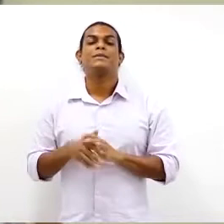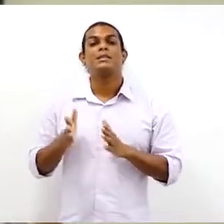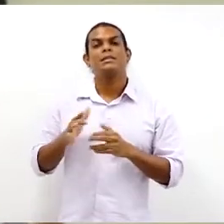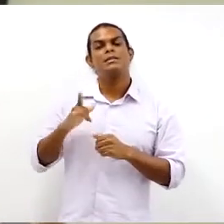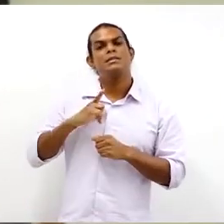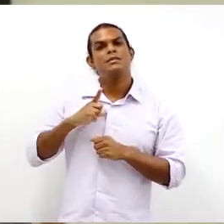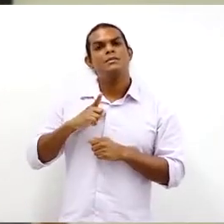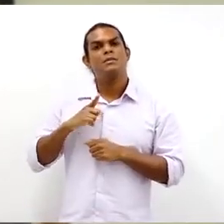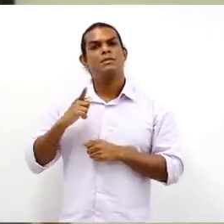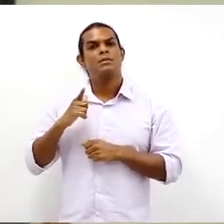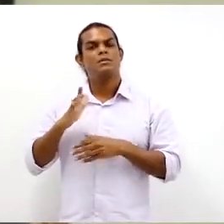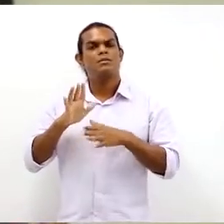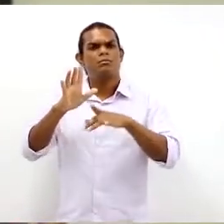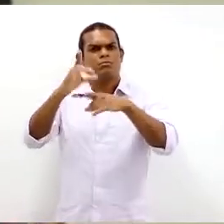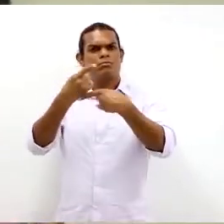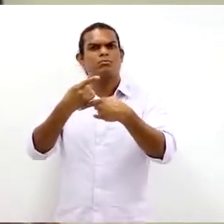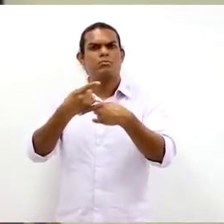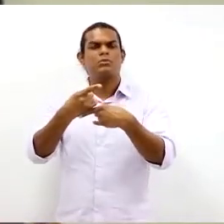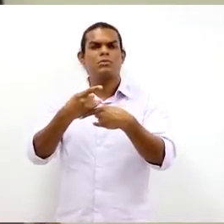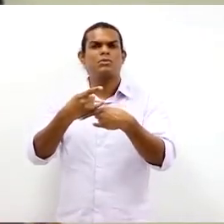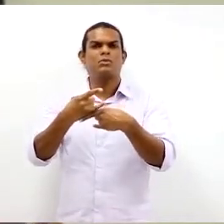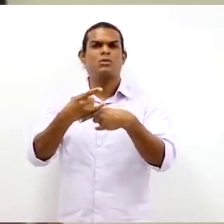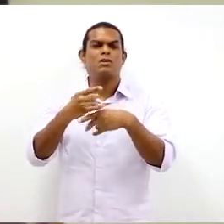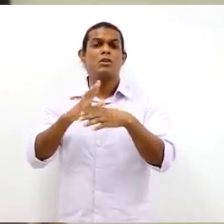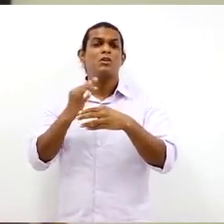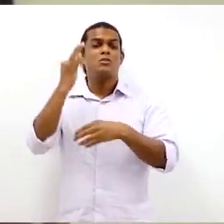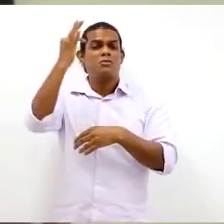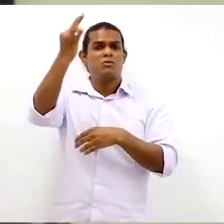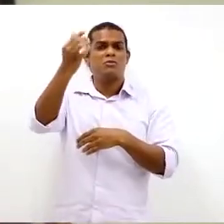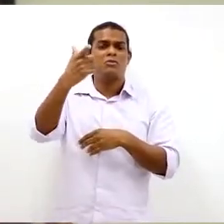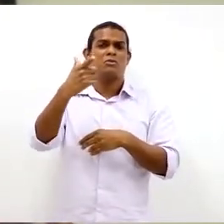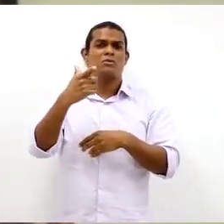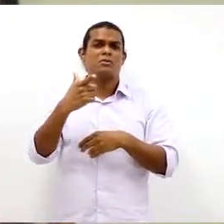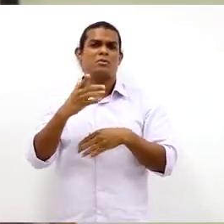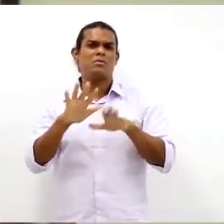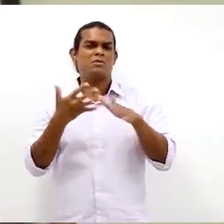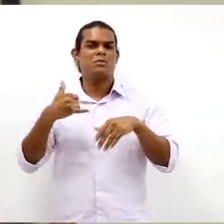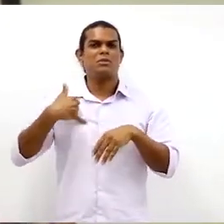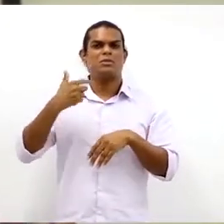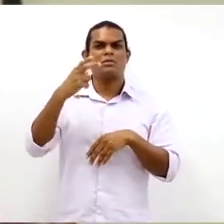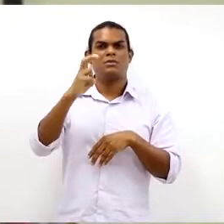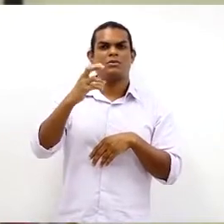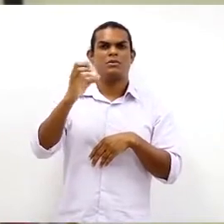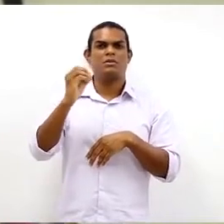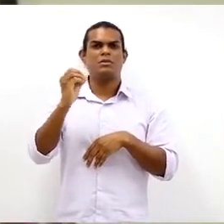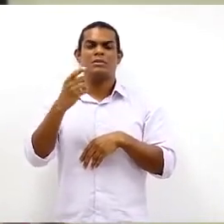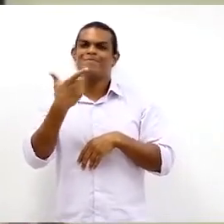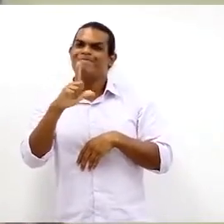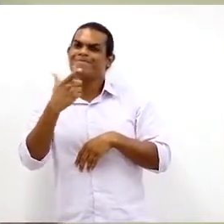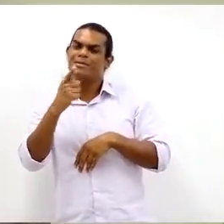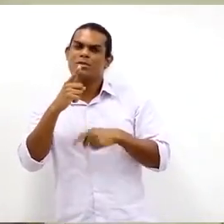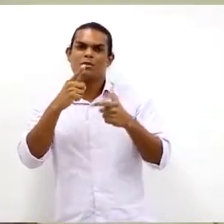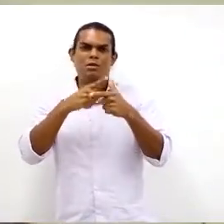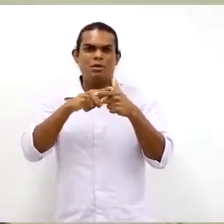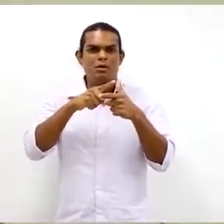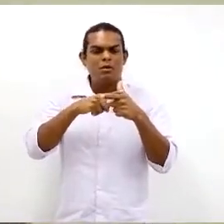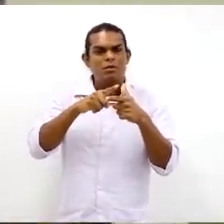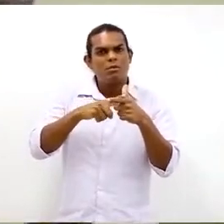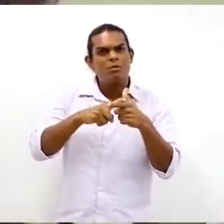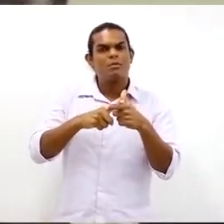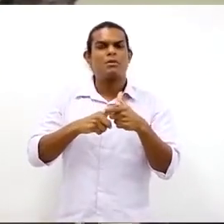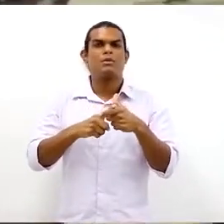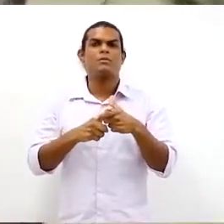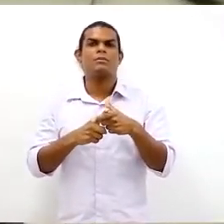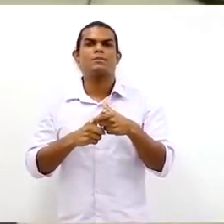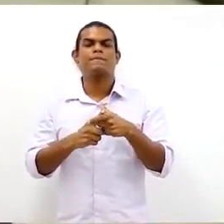mantém o tempo dessa postura, quando ele chegar lá para os seus 50 anos de idade, ele já está sofrendo problema lombar. Então, a postura, William, que eu gostaria que você sentasse um pouco mais